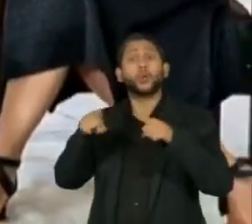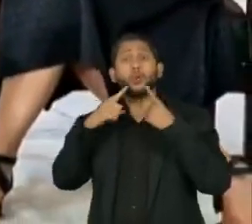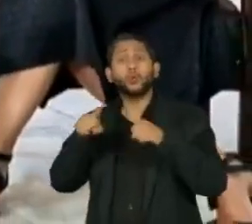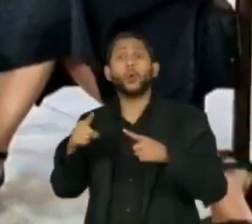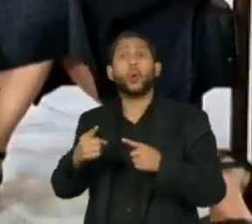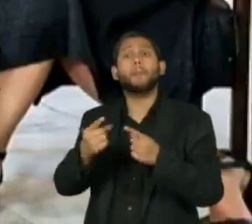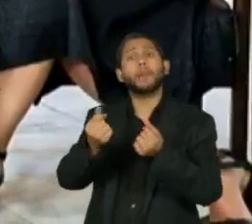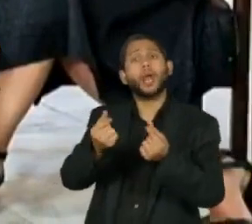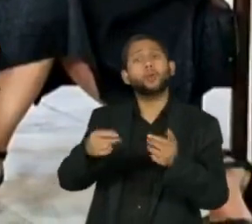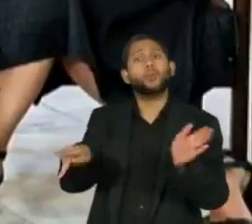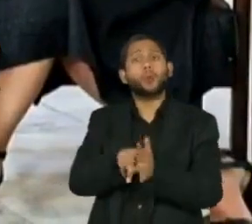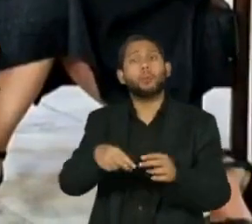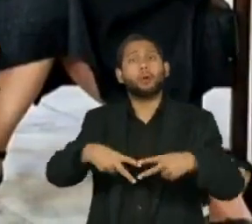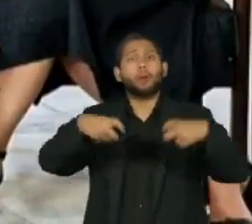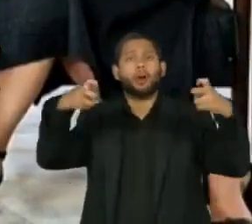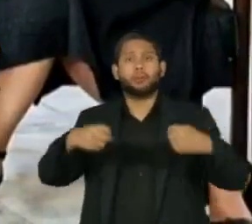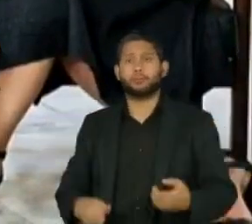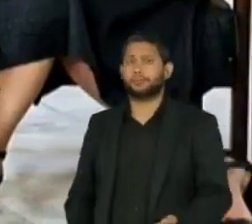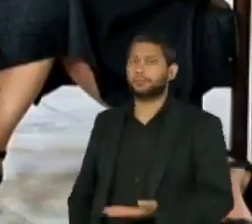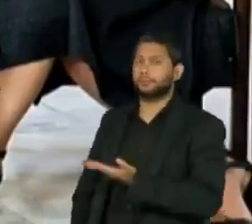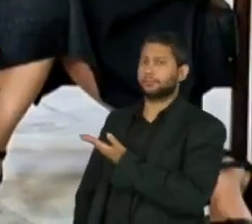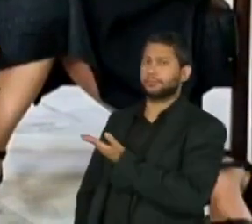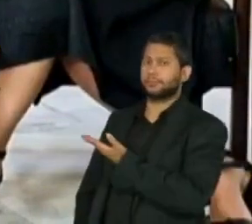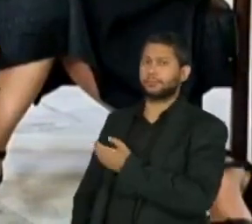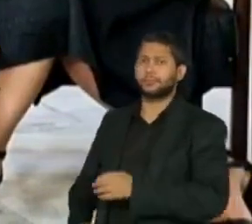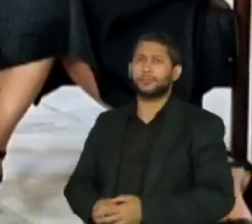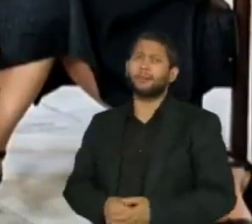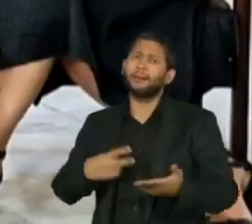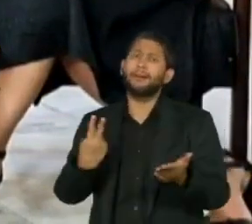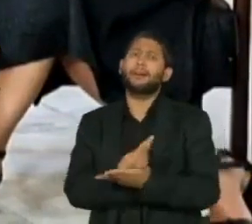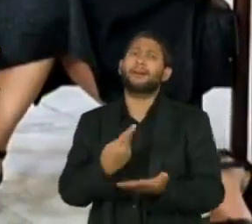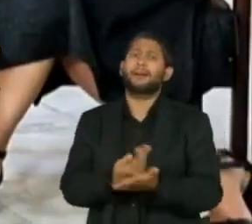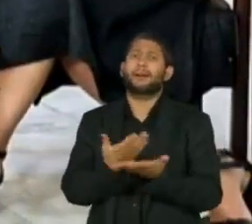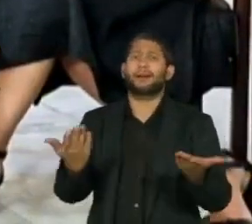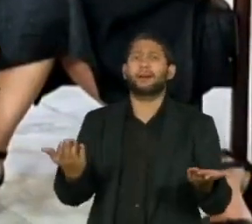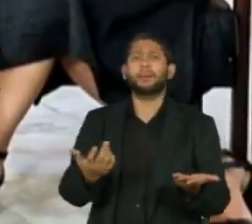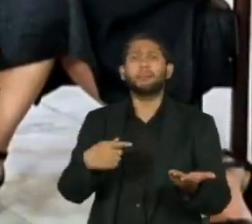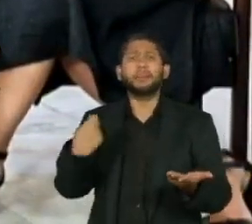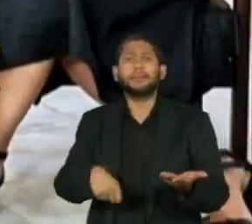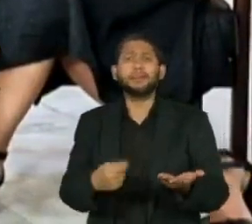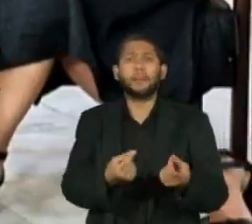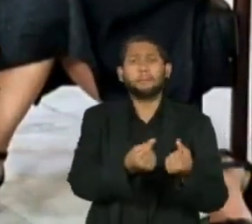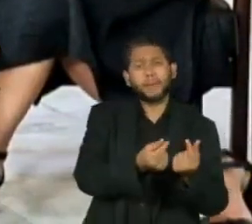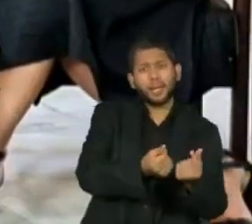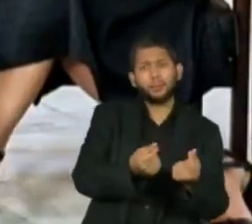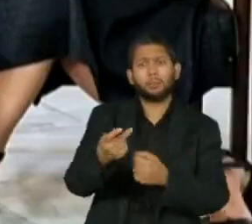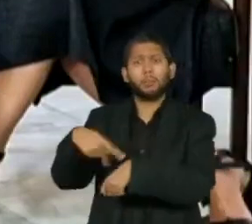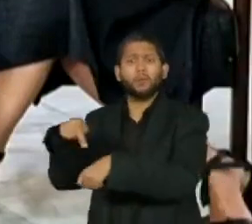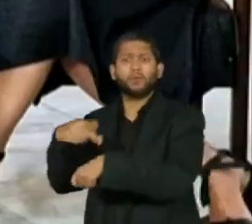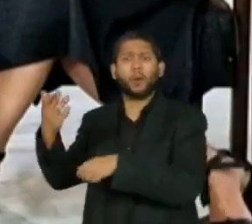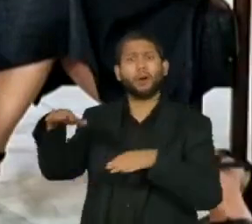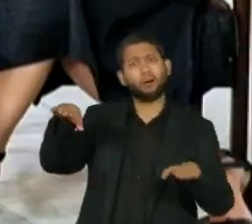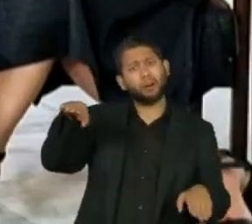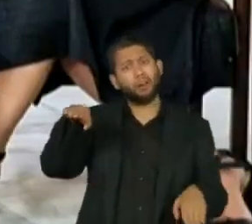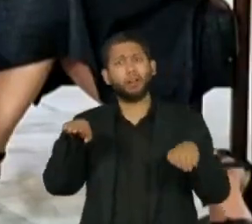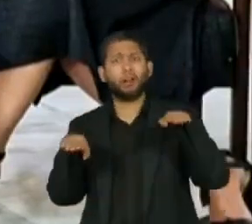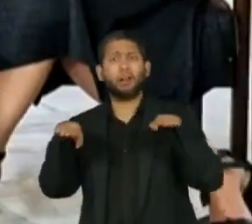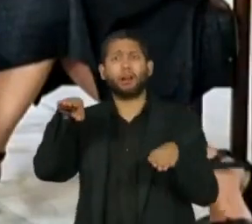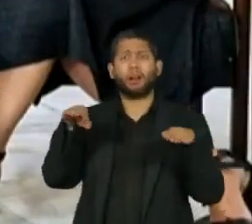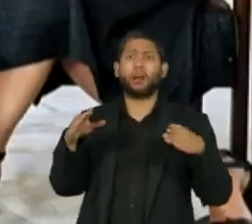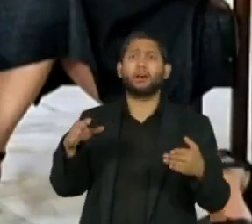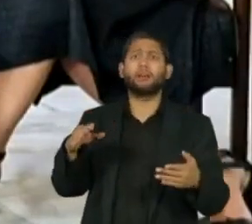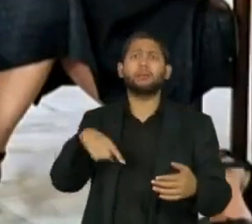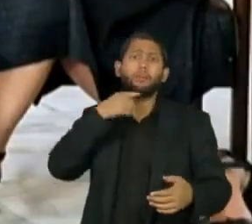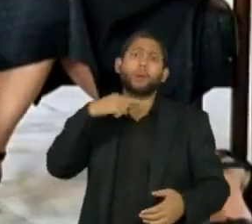da estatal. Agora, tem uma legislação errada feita lá atrás que você tinha uma paridade do preço internacional. Pode continuar acontecendo.